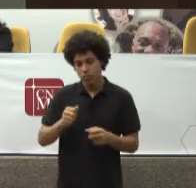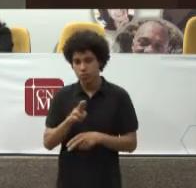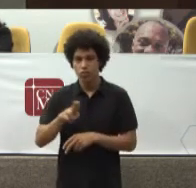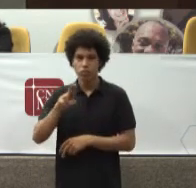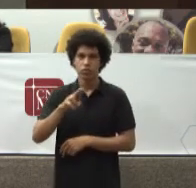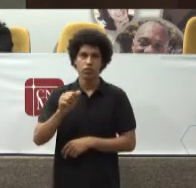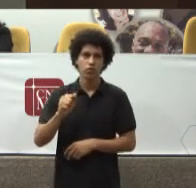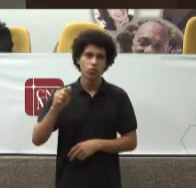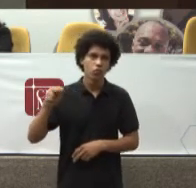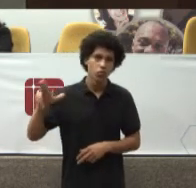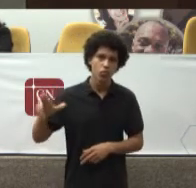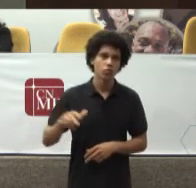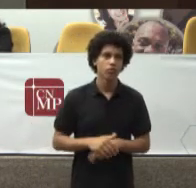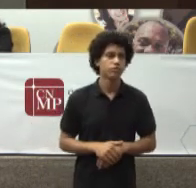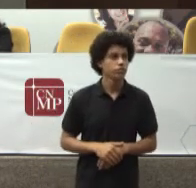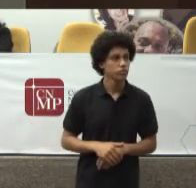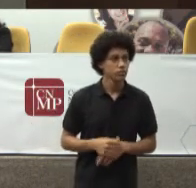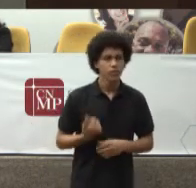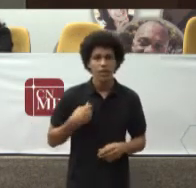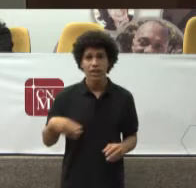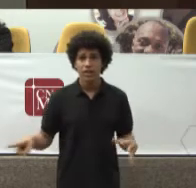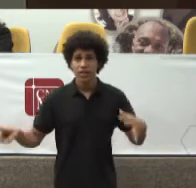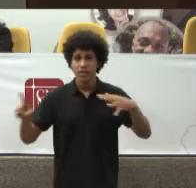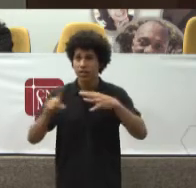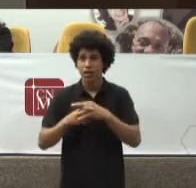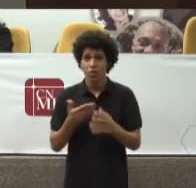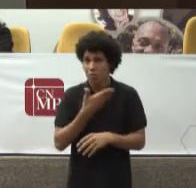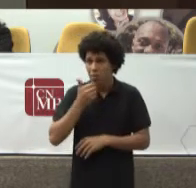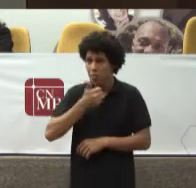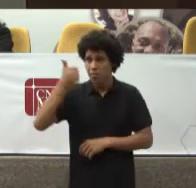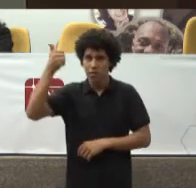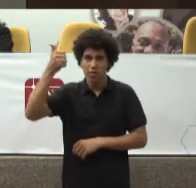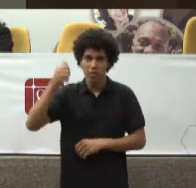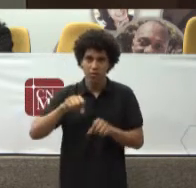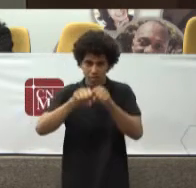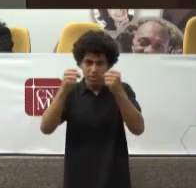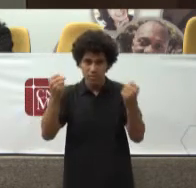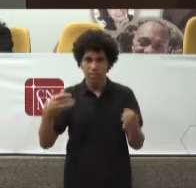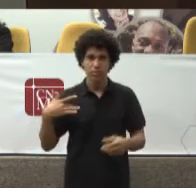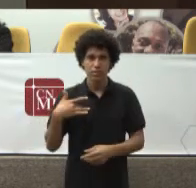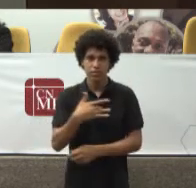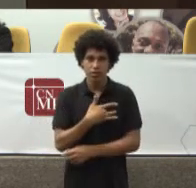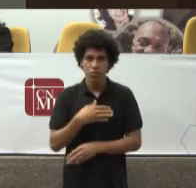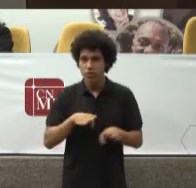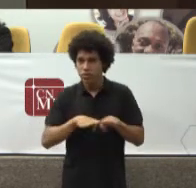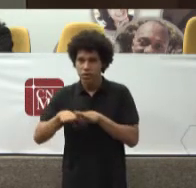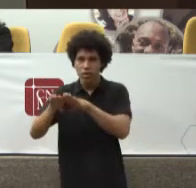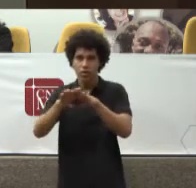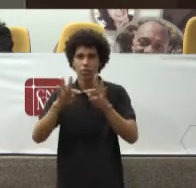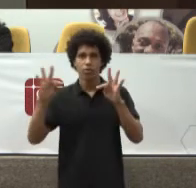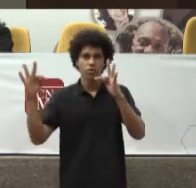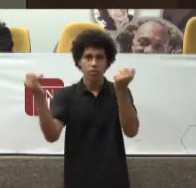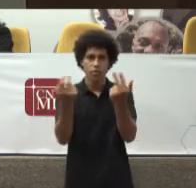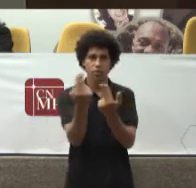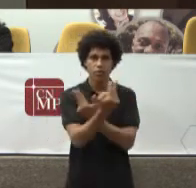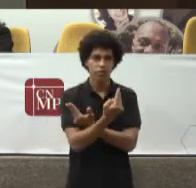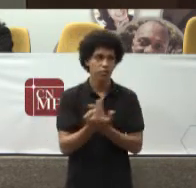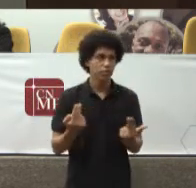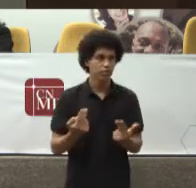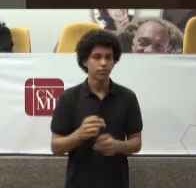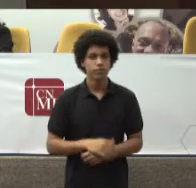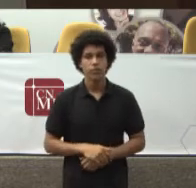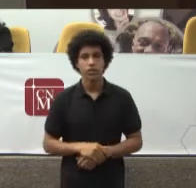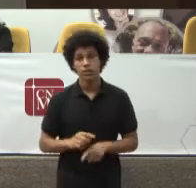Possibilita Integrar O melhor sistema De saúde Igual Para todos Pois bem O sistema de